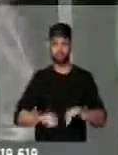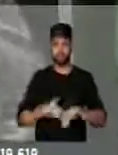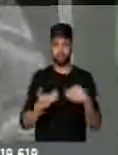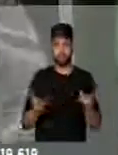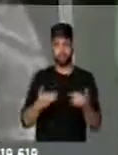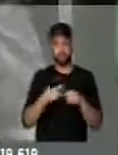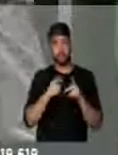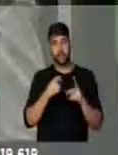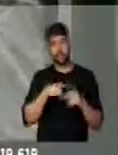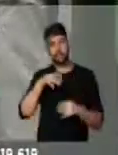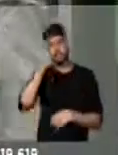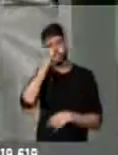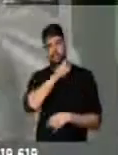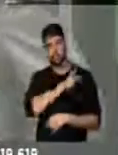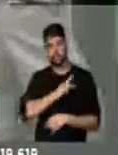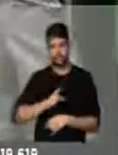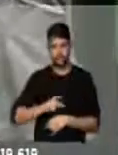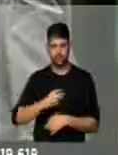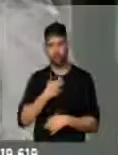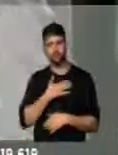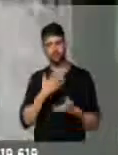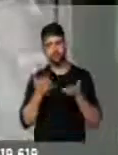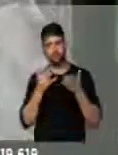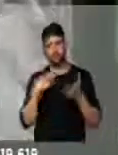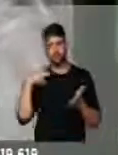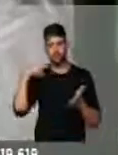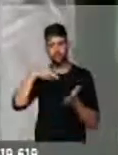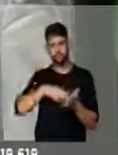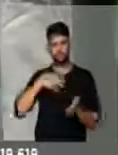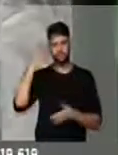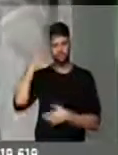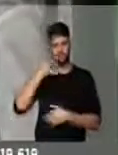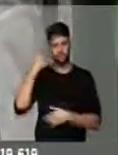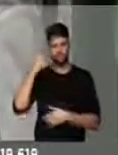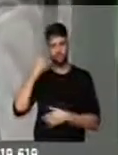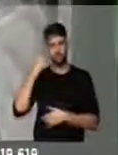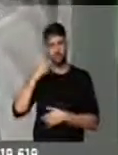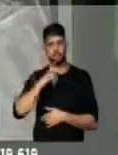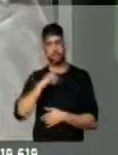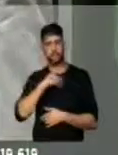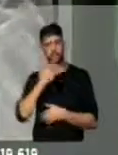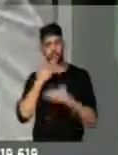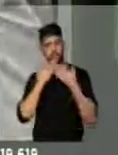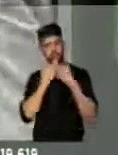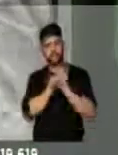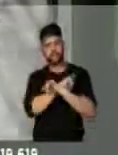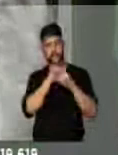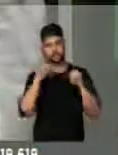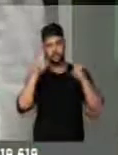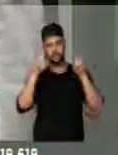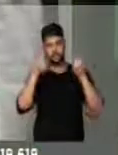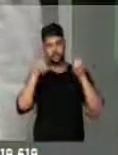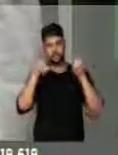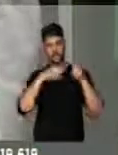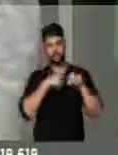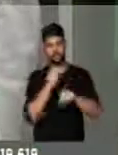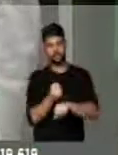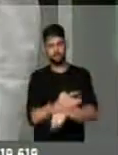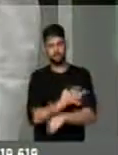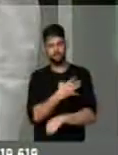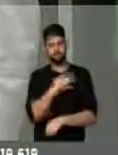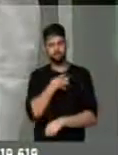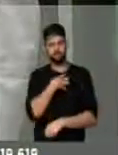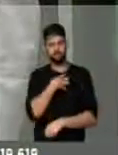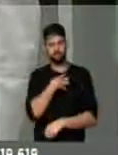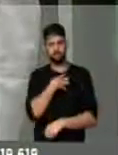Mas, senhor presidente, eu quero ocupar esta tribuna para trazer um assunto que me sensibiliza.